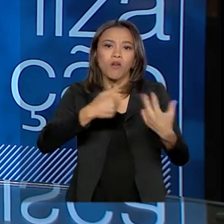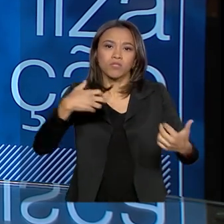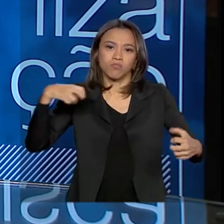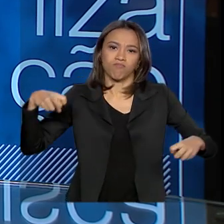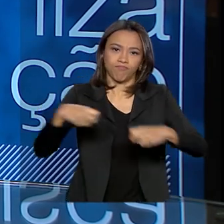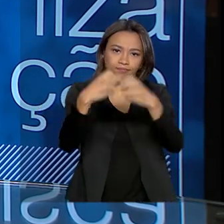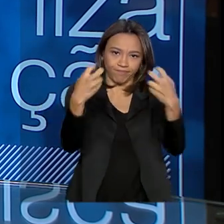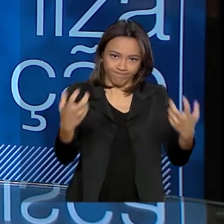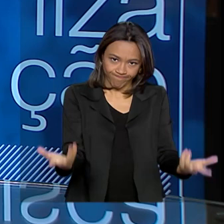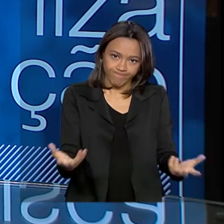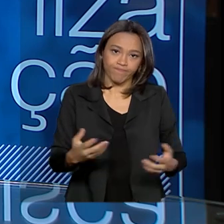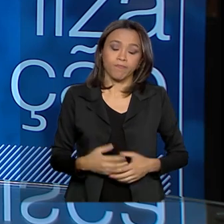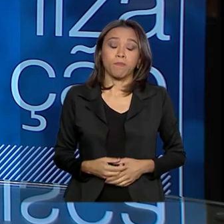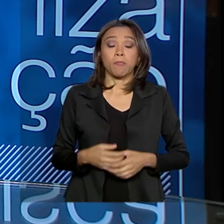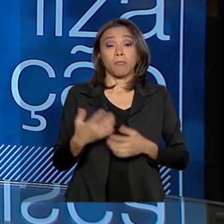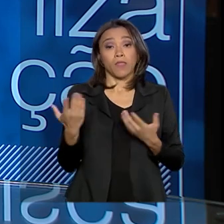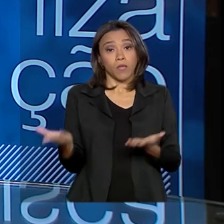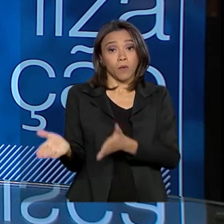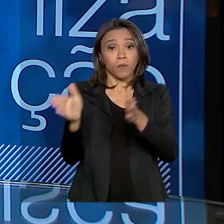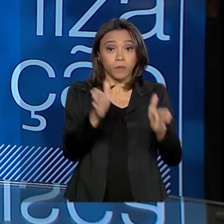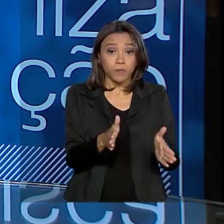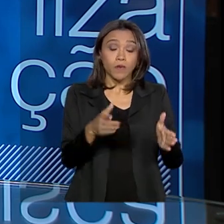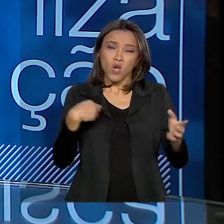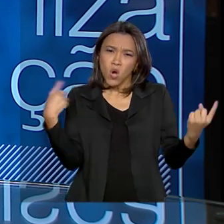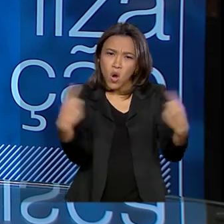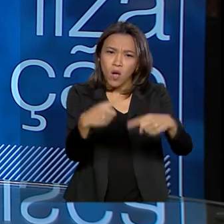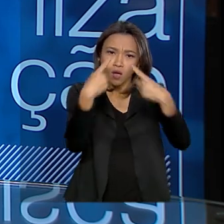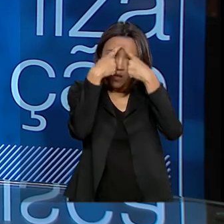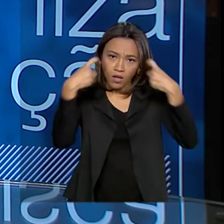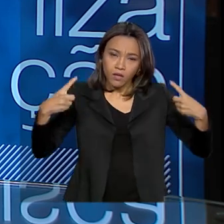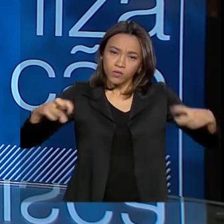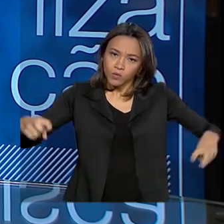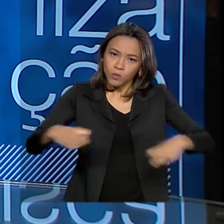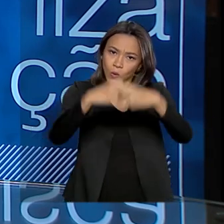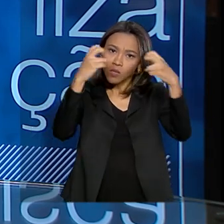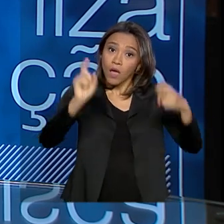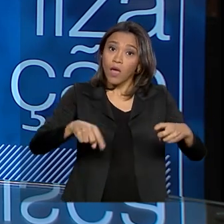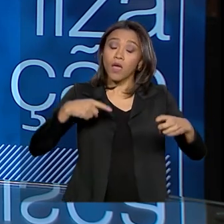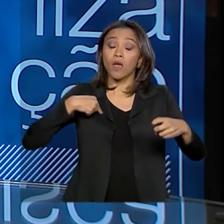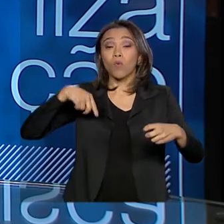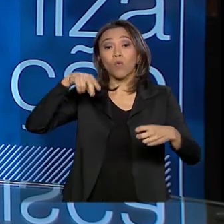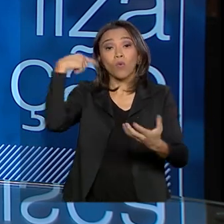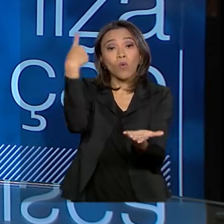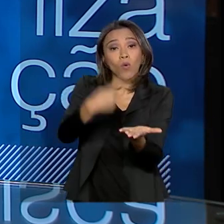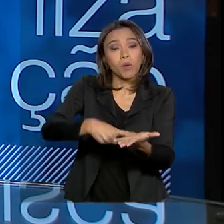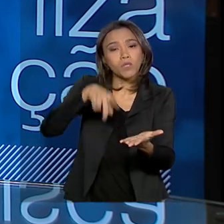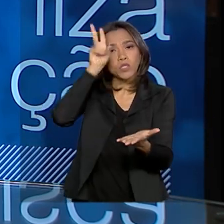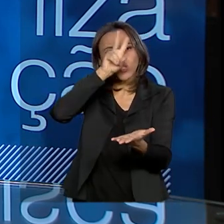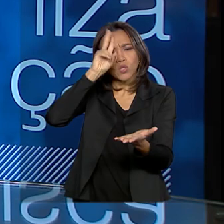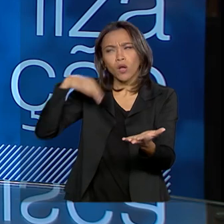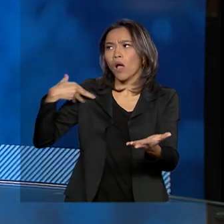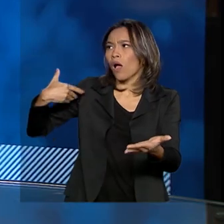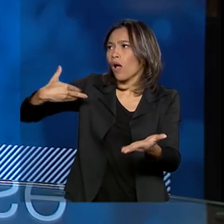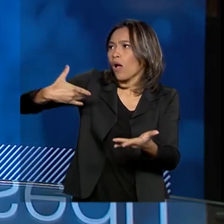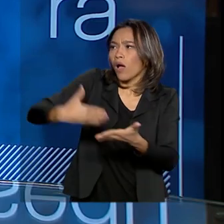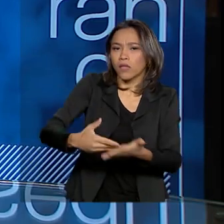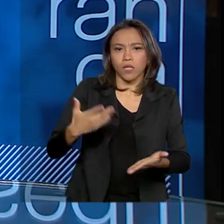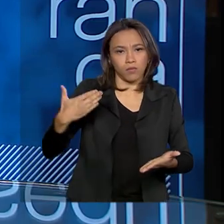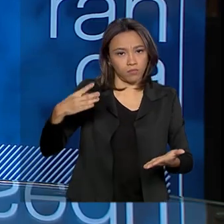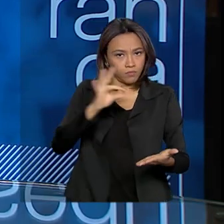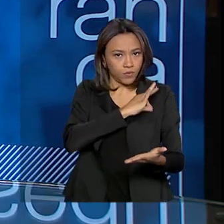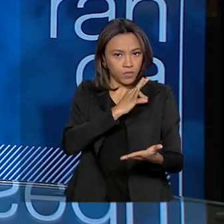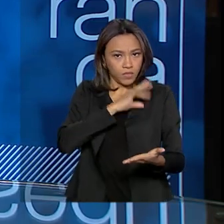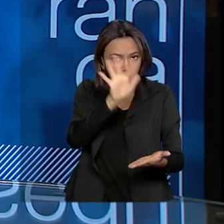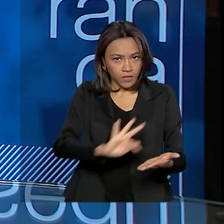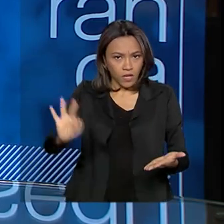trânsito, de enfrentamento à violência no trânsito, é um compromisso histórico da Polícia Rodoviária Federal, ao longo dos